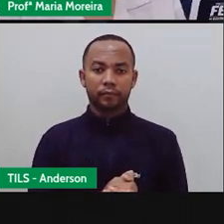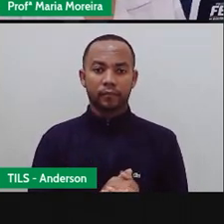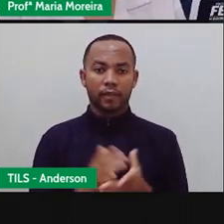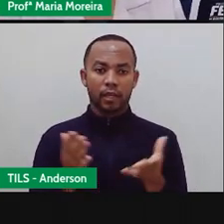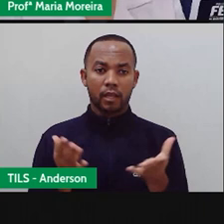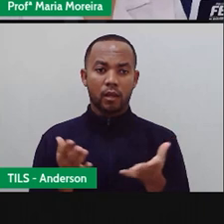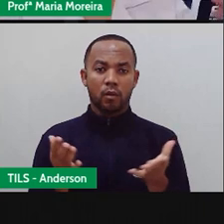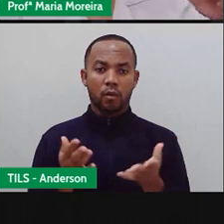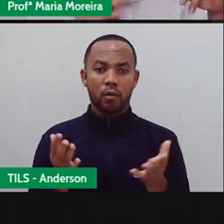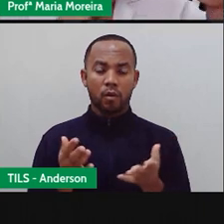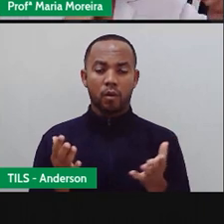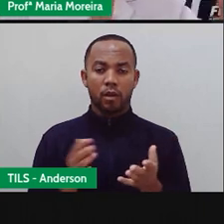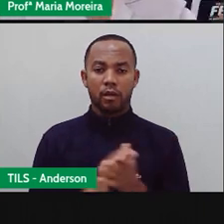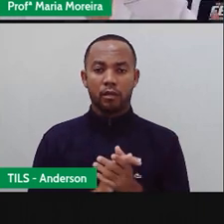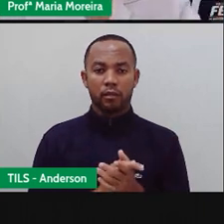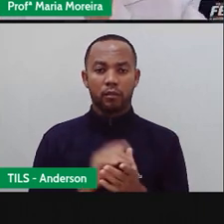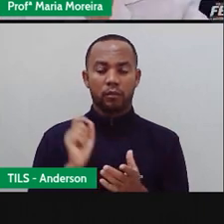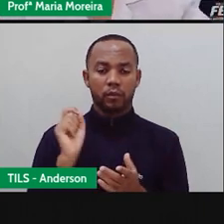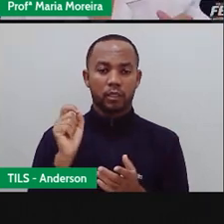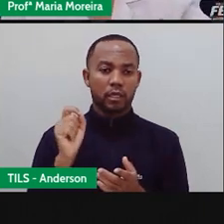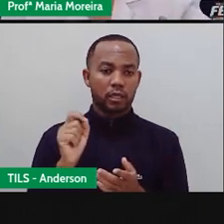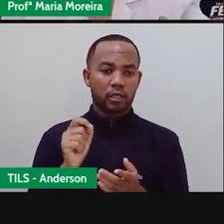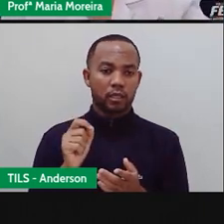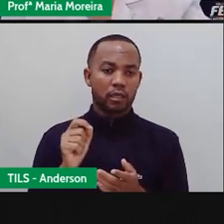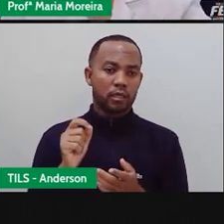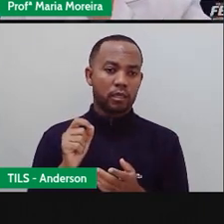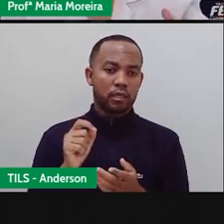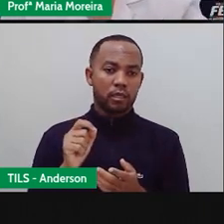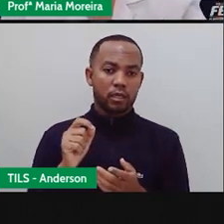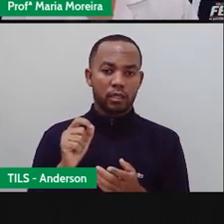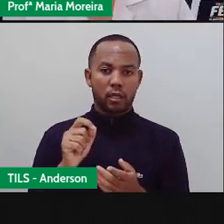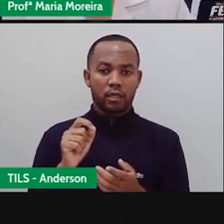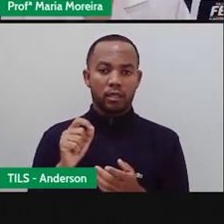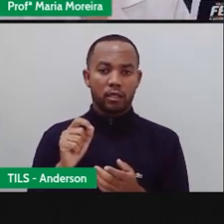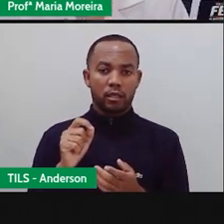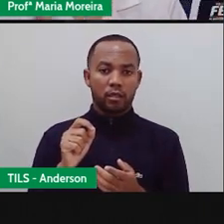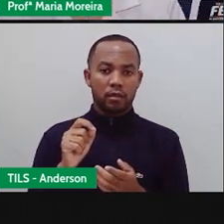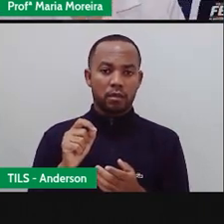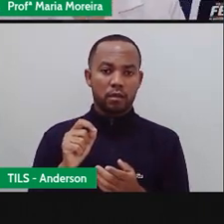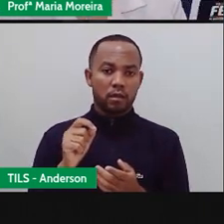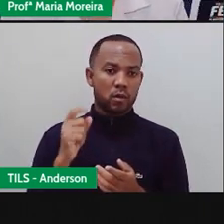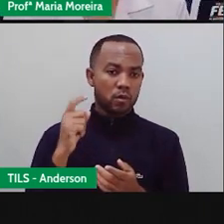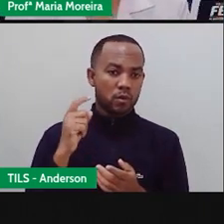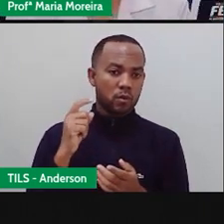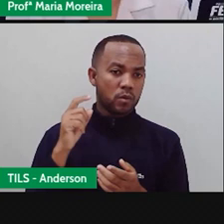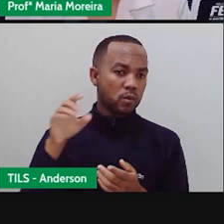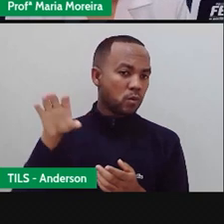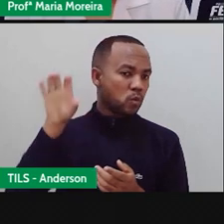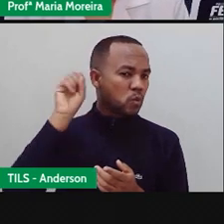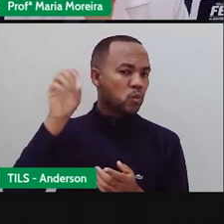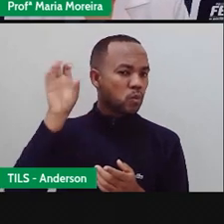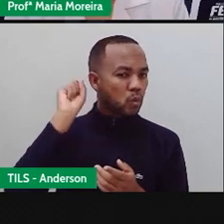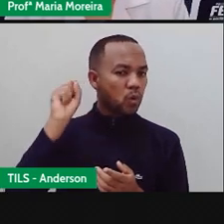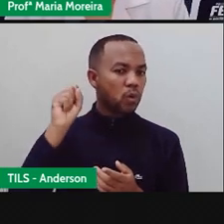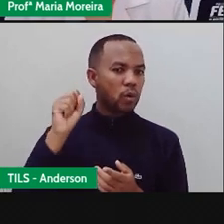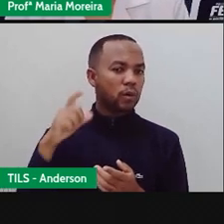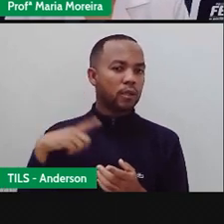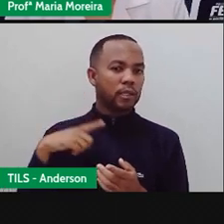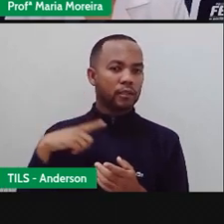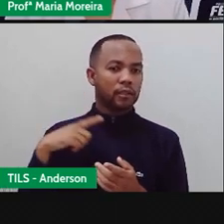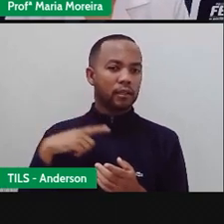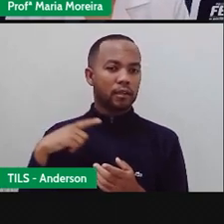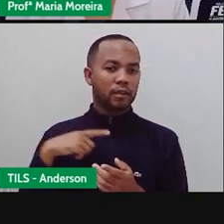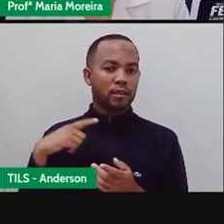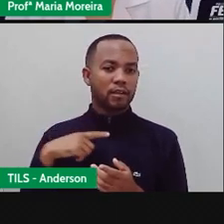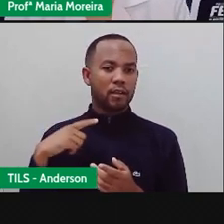falar agora sobre A gente falou sobre Vibração do som Não foi isso? Pronto Só que o som Ele tem velocidade, Anderson Você